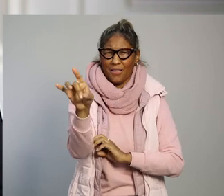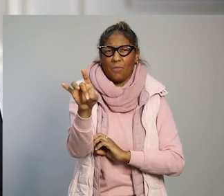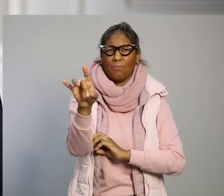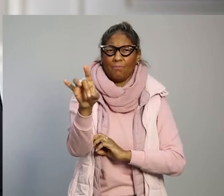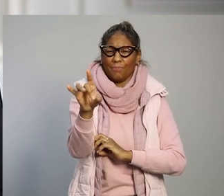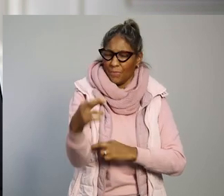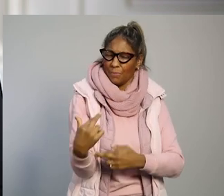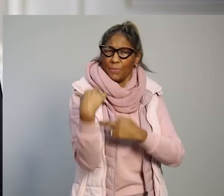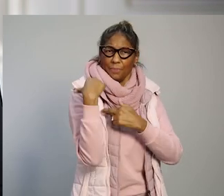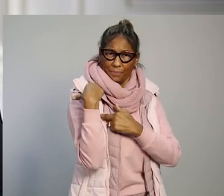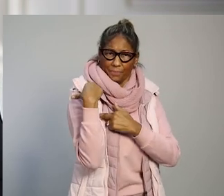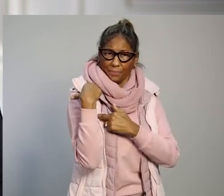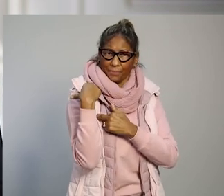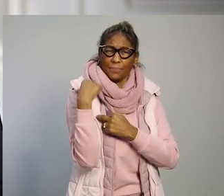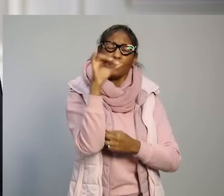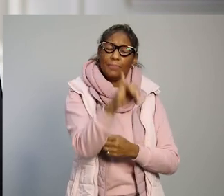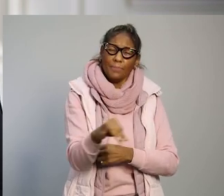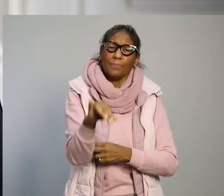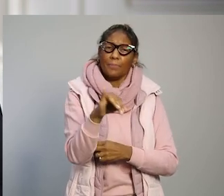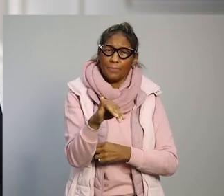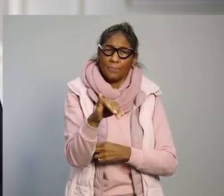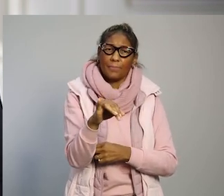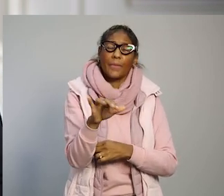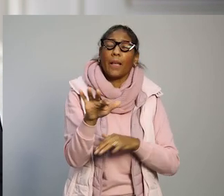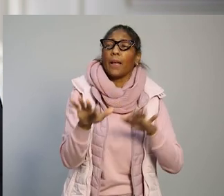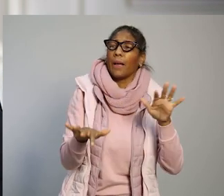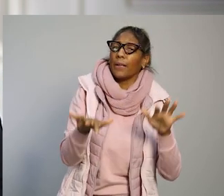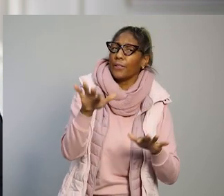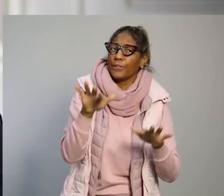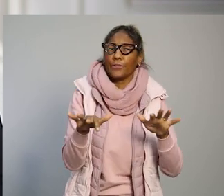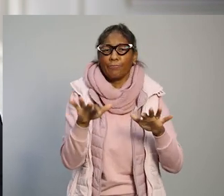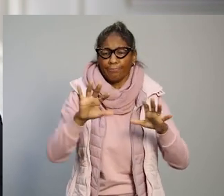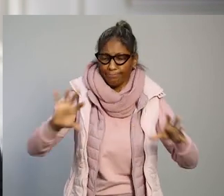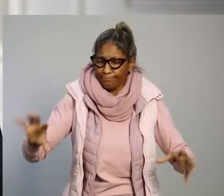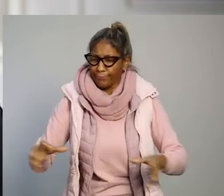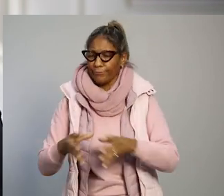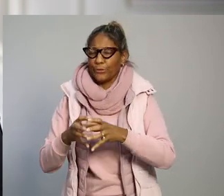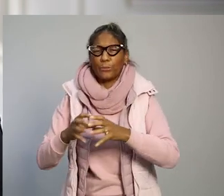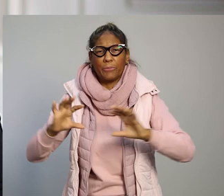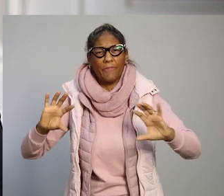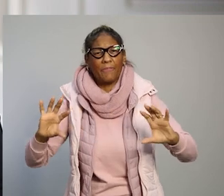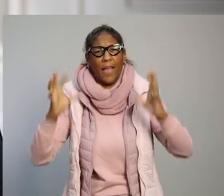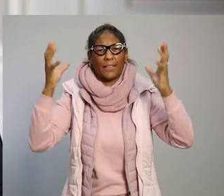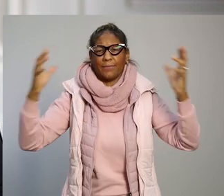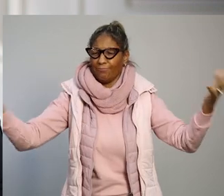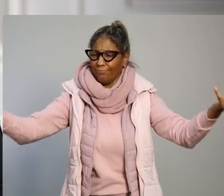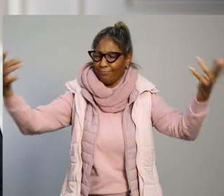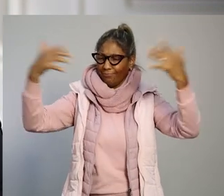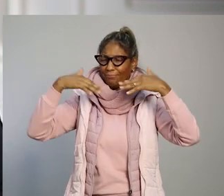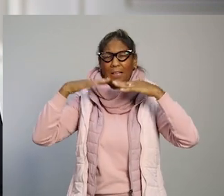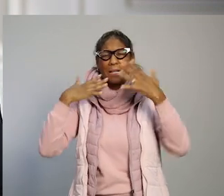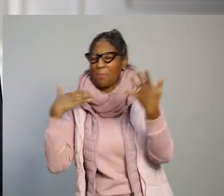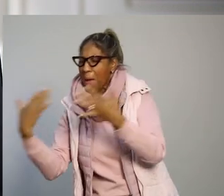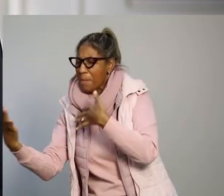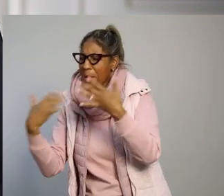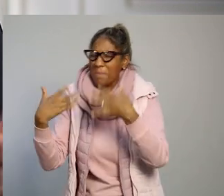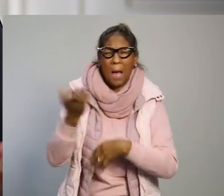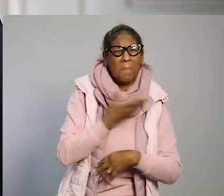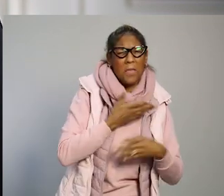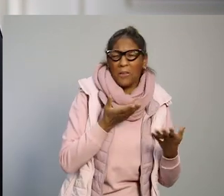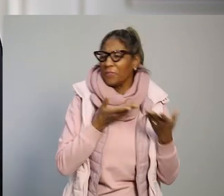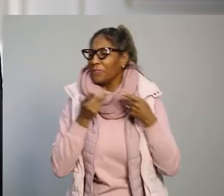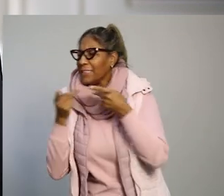a sua parte. É indispensável que sejam evitadas todas as formas de aglomeração, não é momento de